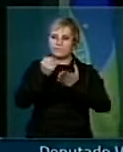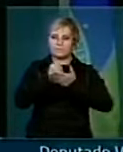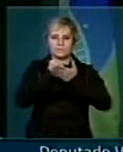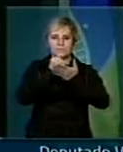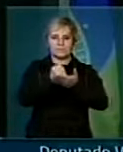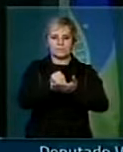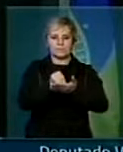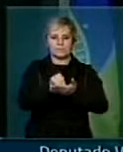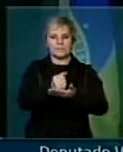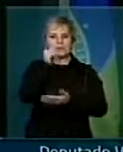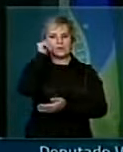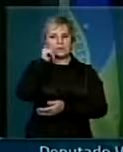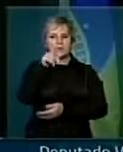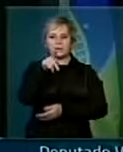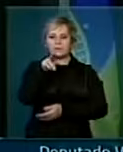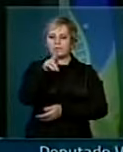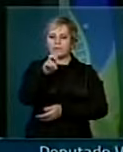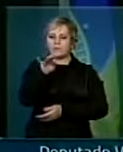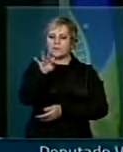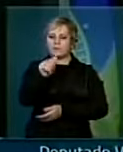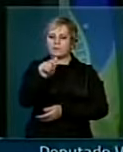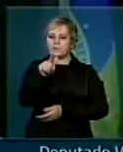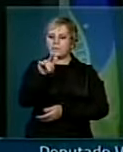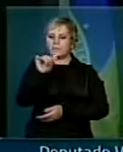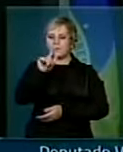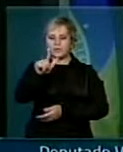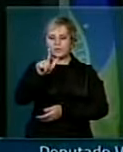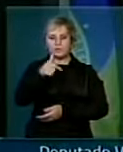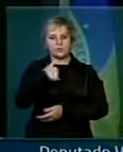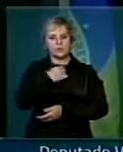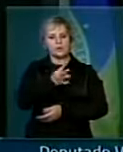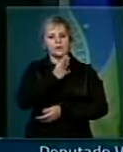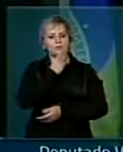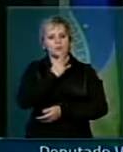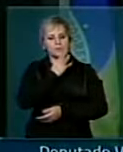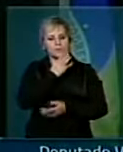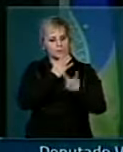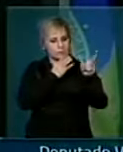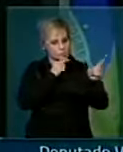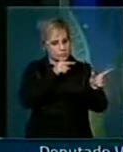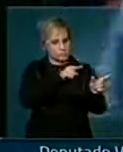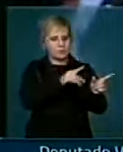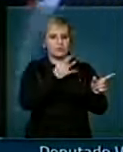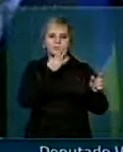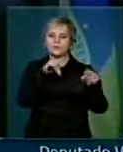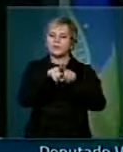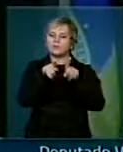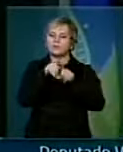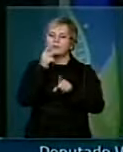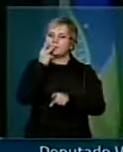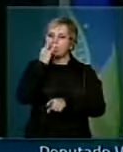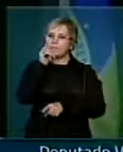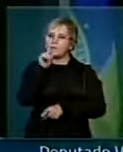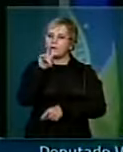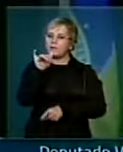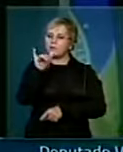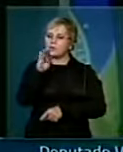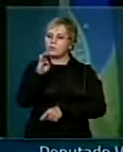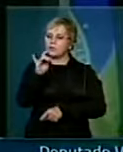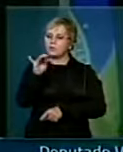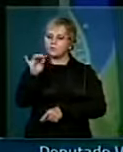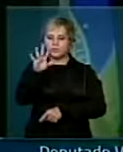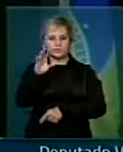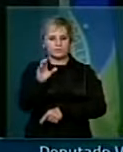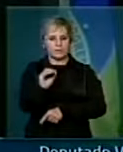A Preta Gil. Eu conheço a Preta Gil, conheço seu pai, o Gilberto. Essa mulher não poderia